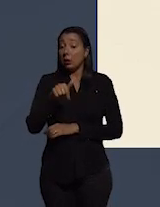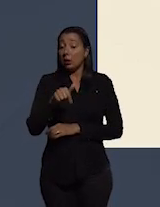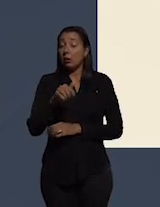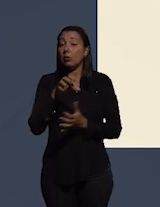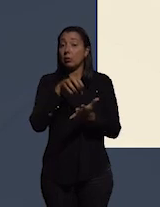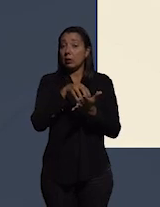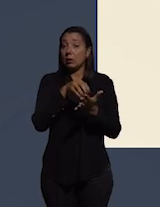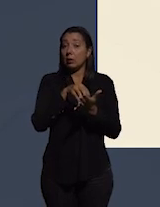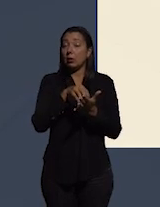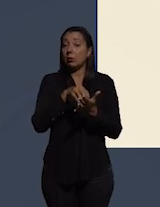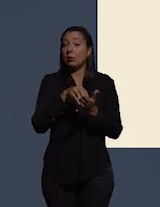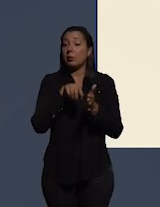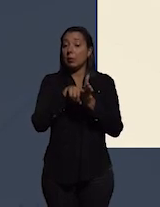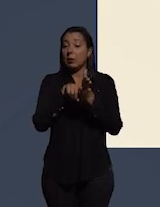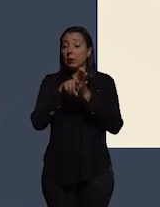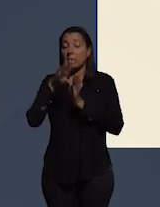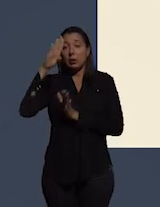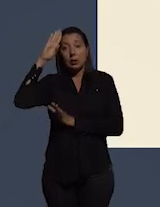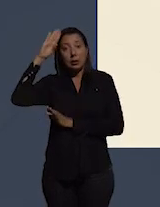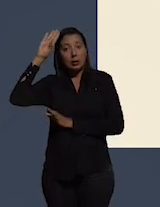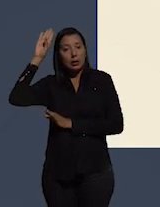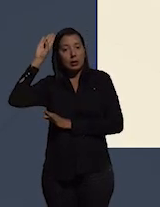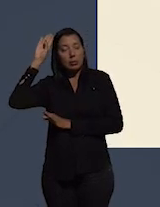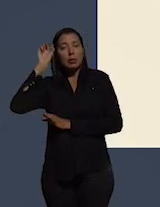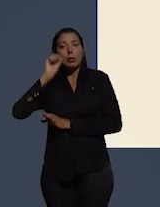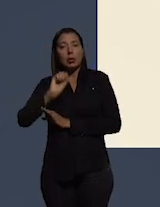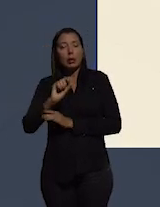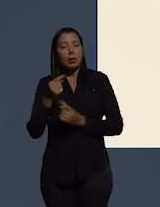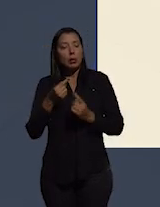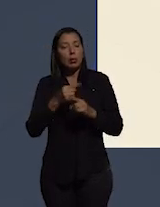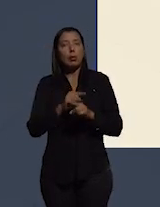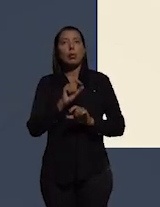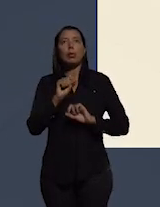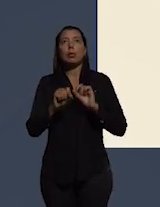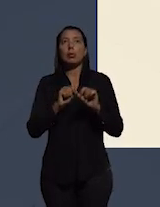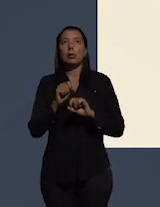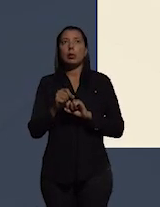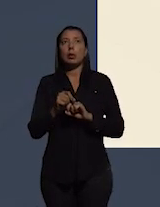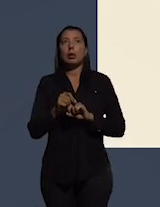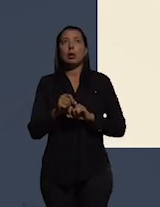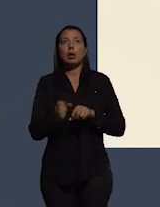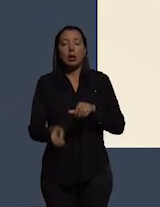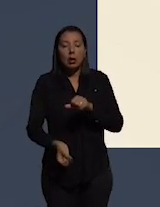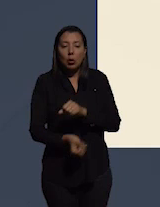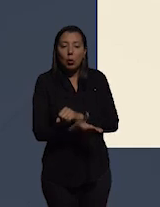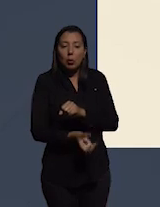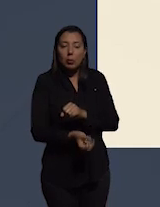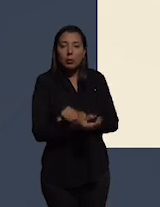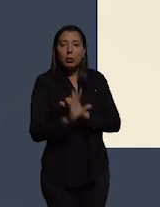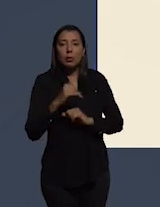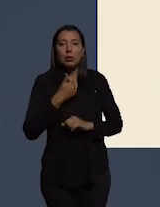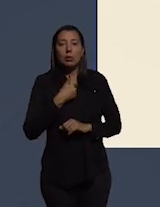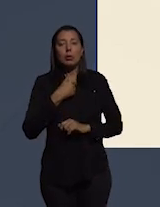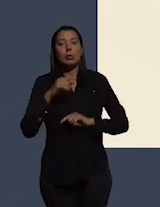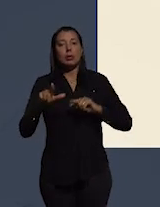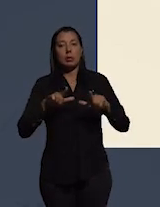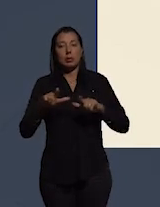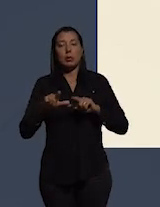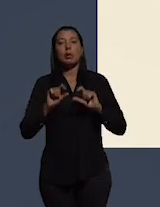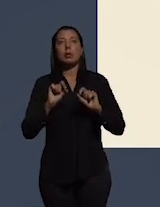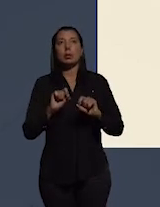pesquisa acadêmica. Nós estamos muito investidos no combate à corrupção e nós trabalhamos